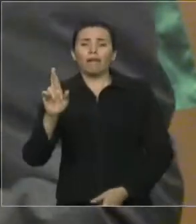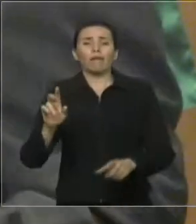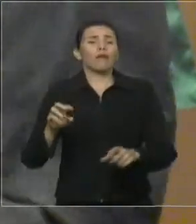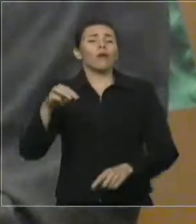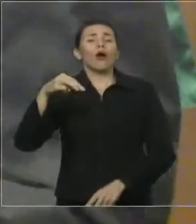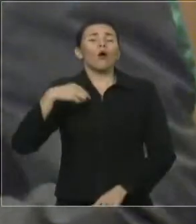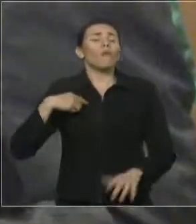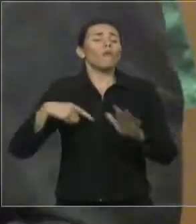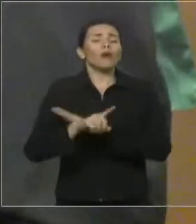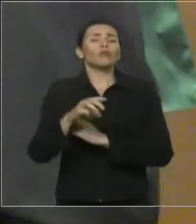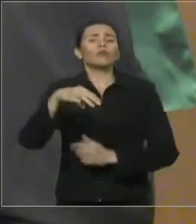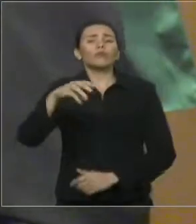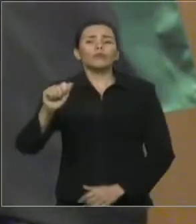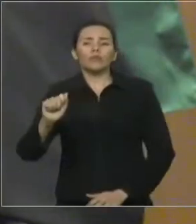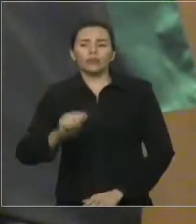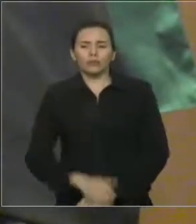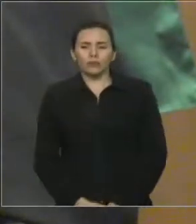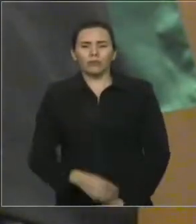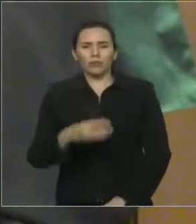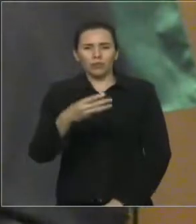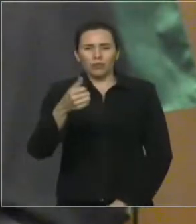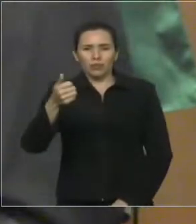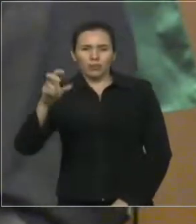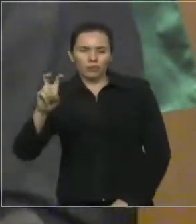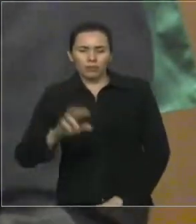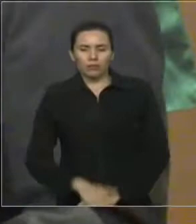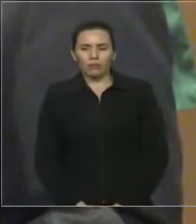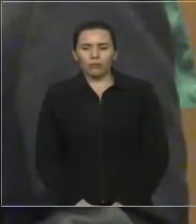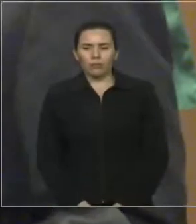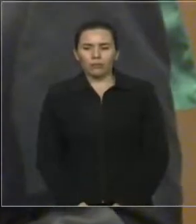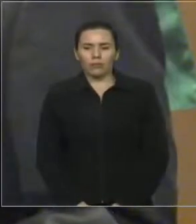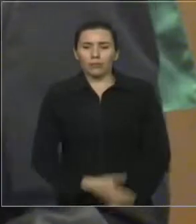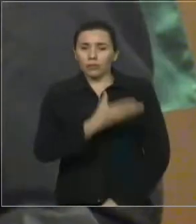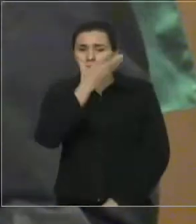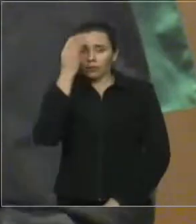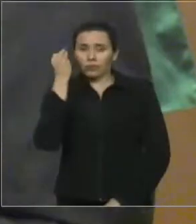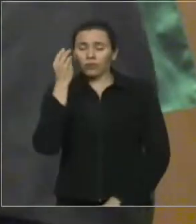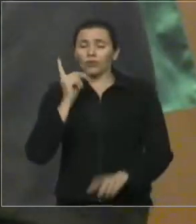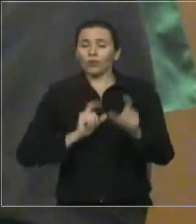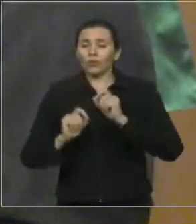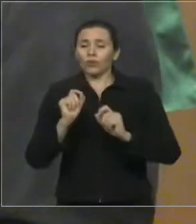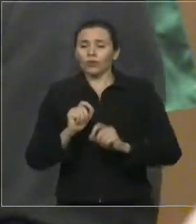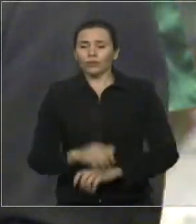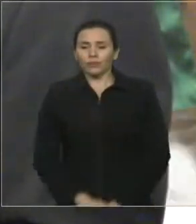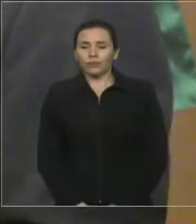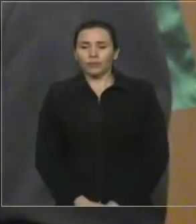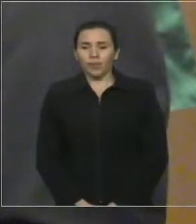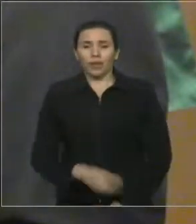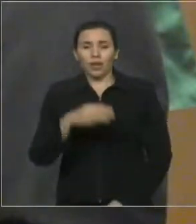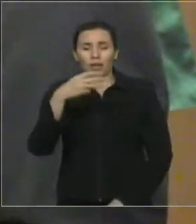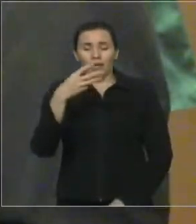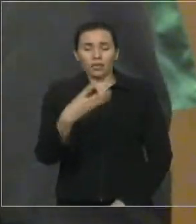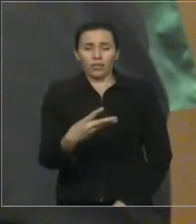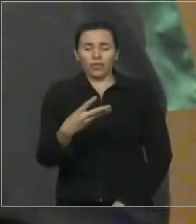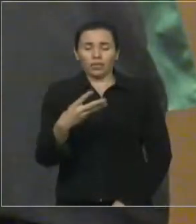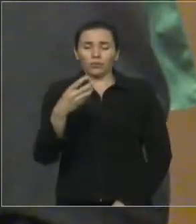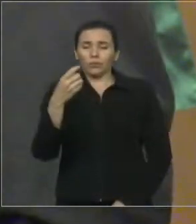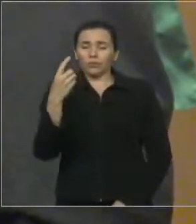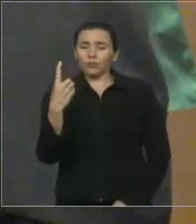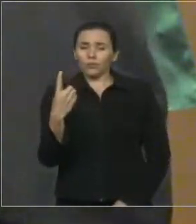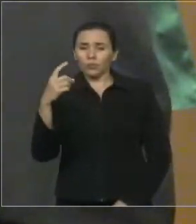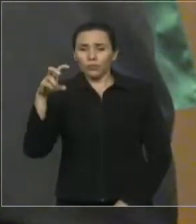querer dar som às suas vozes lá fora, mas se esqueceu aqui que inclusive a 316, a 315,